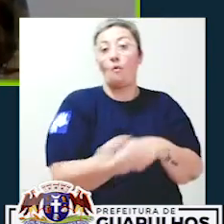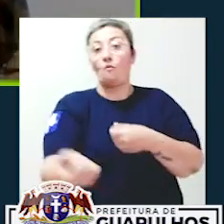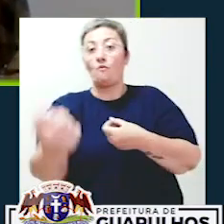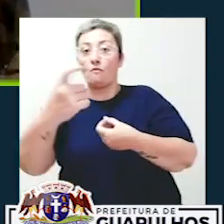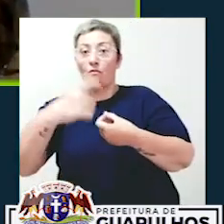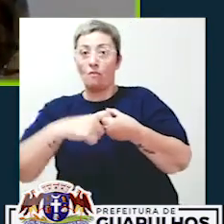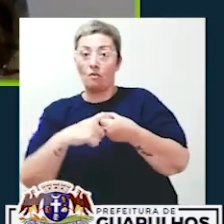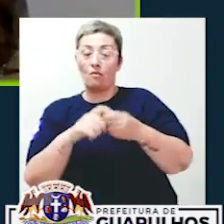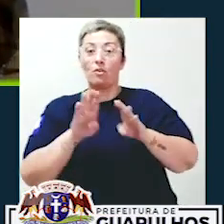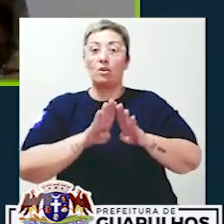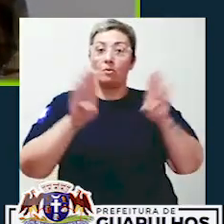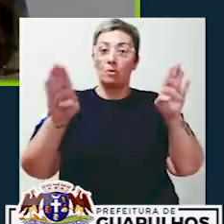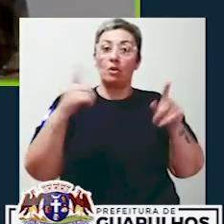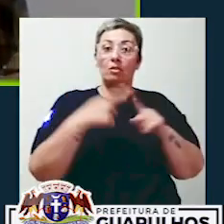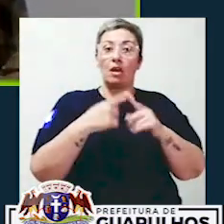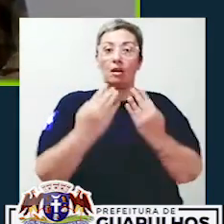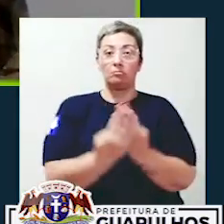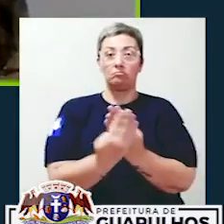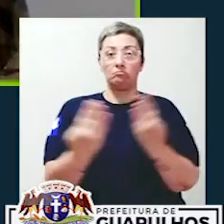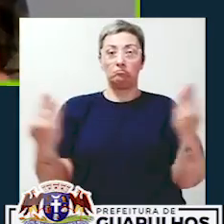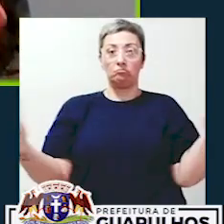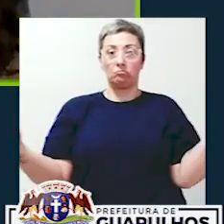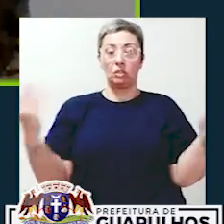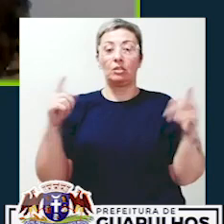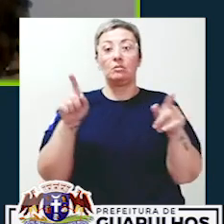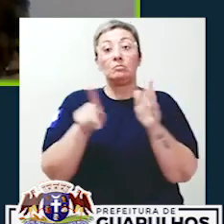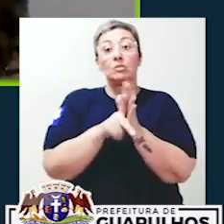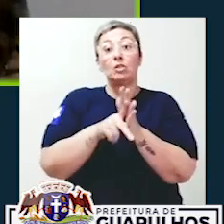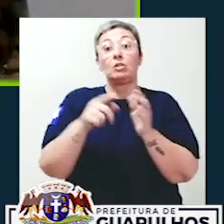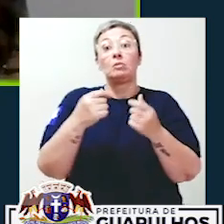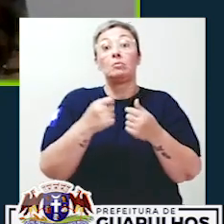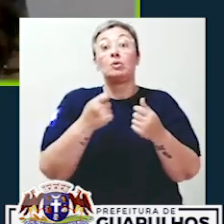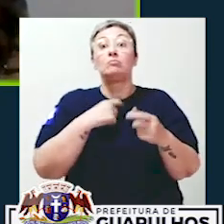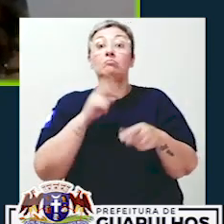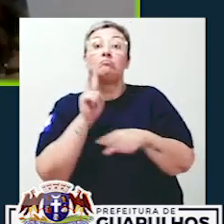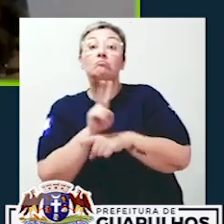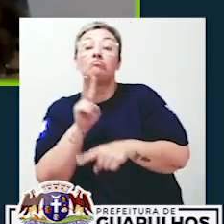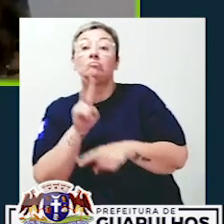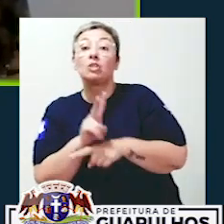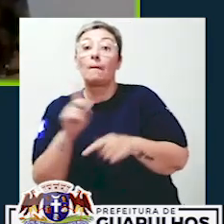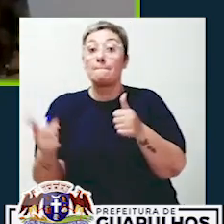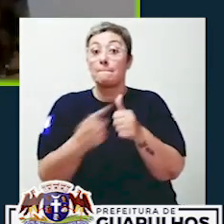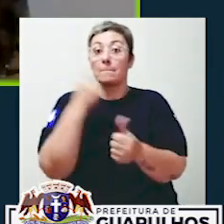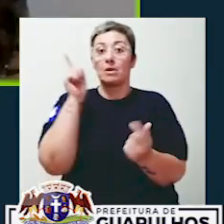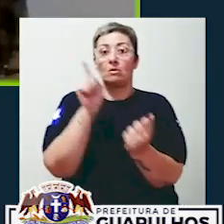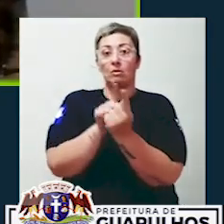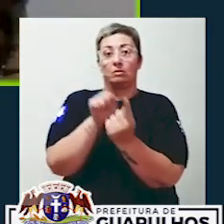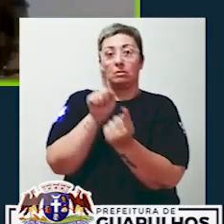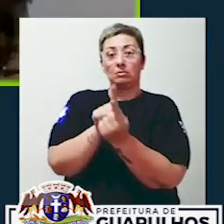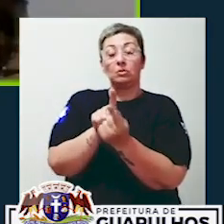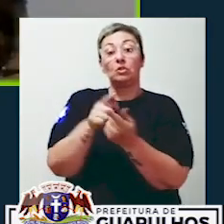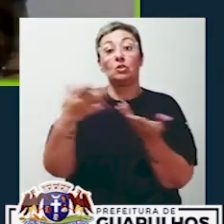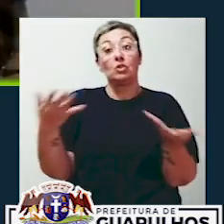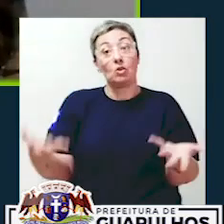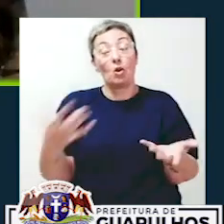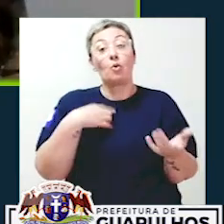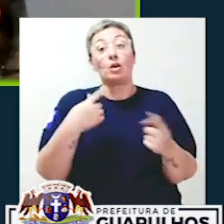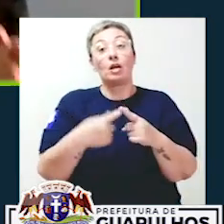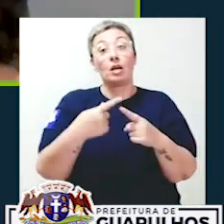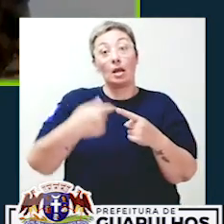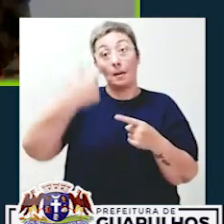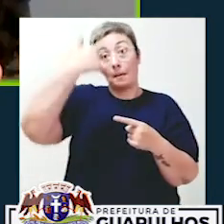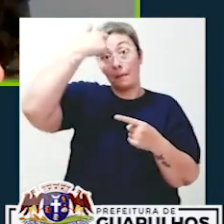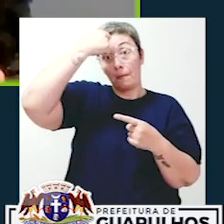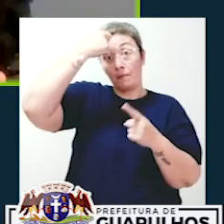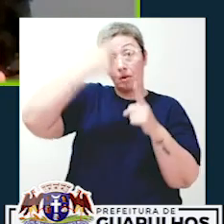desembarque, eles passarão por um bloqueio sanitário. O aeroporto, então, será o primeiro, né, atendimento, a fazer esse primeiro atendimento